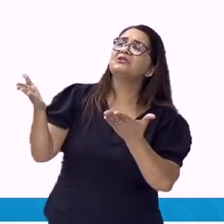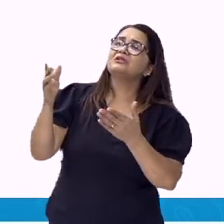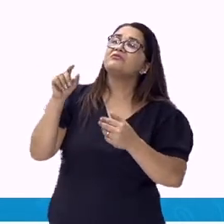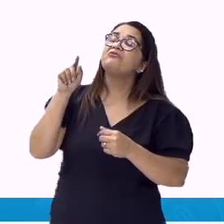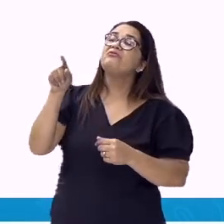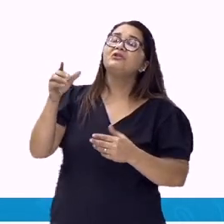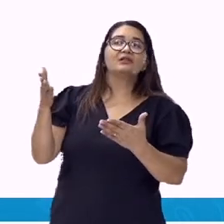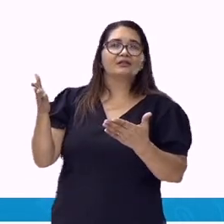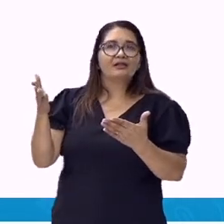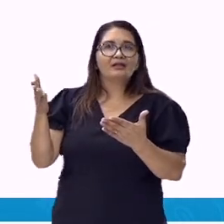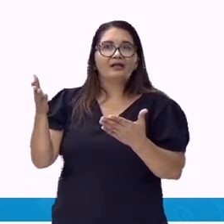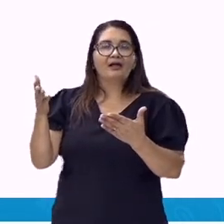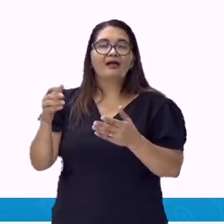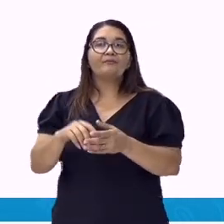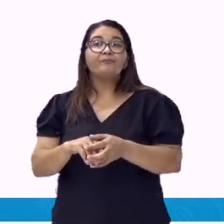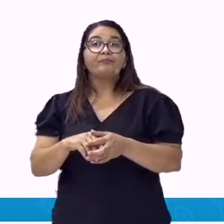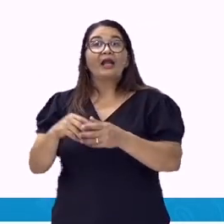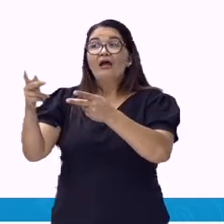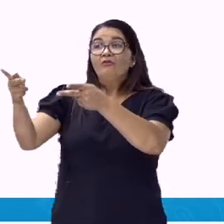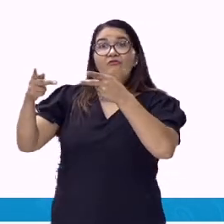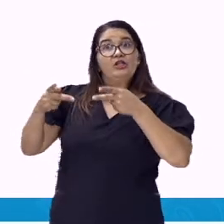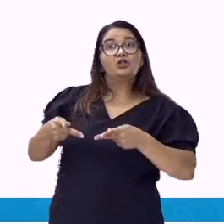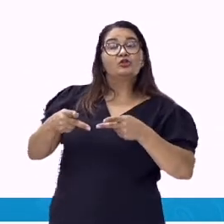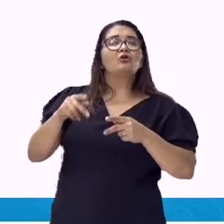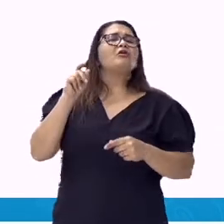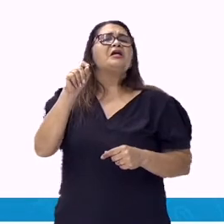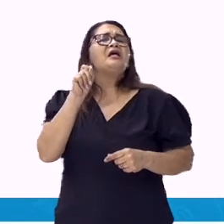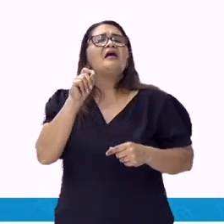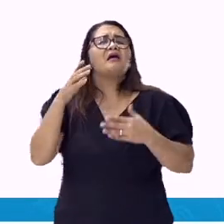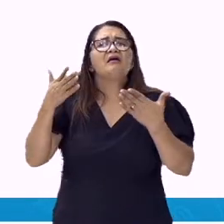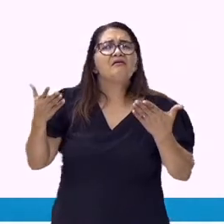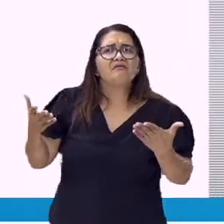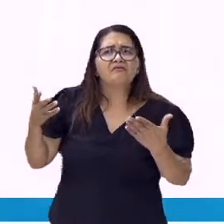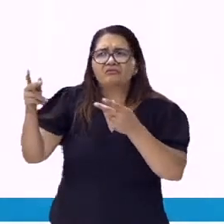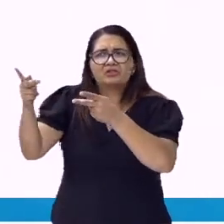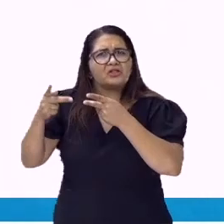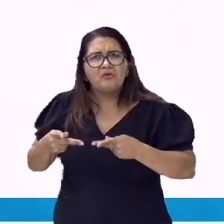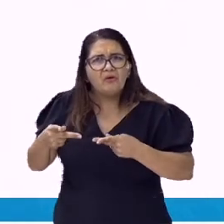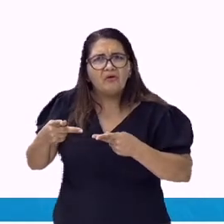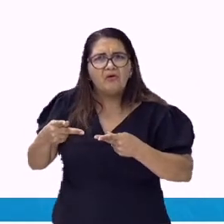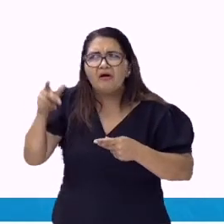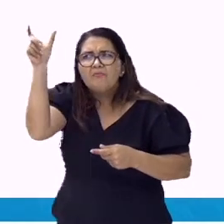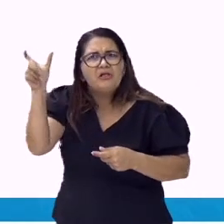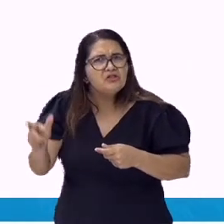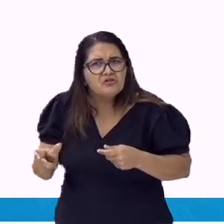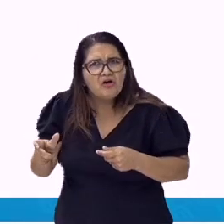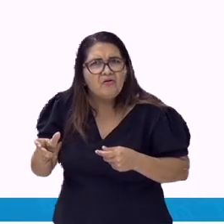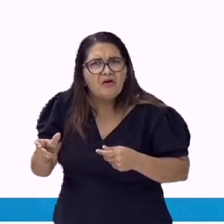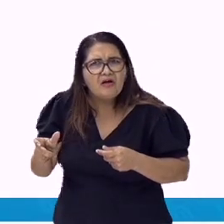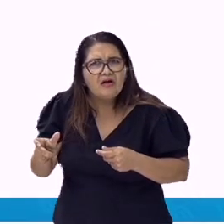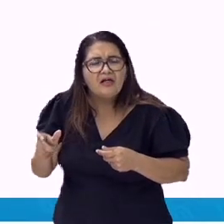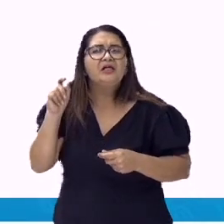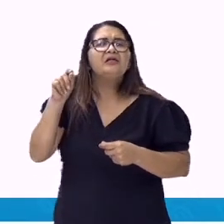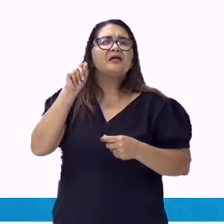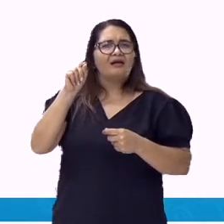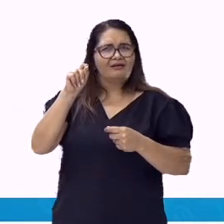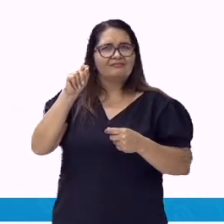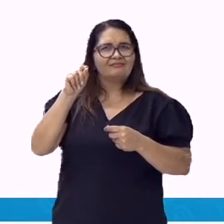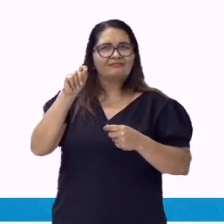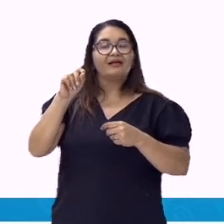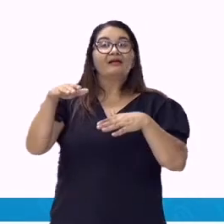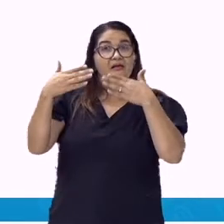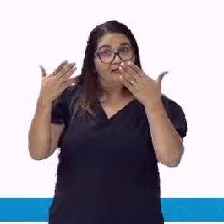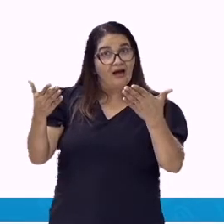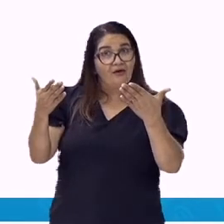visitantes? Você sabe quem são os visitantes? Bom pessoal, já os pronomes interrogativos